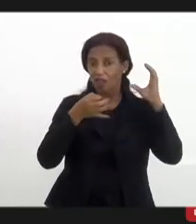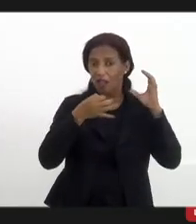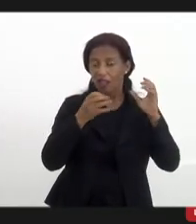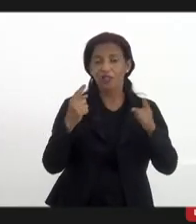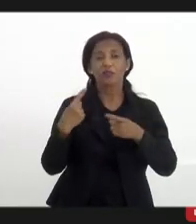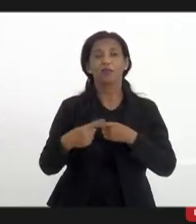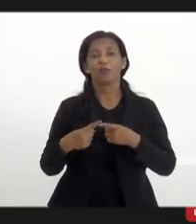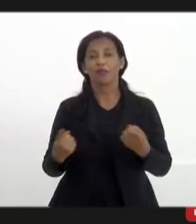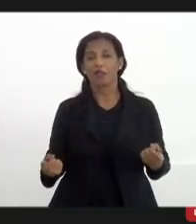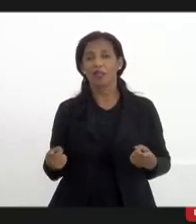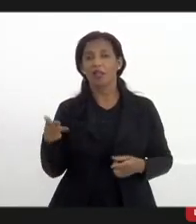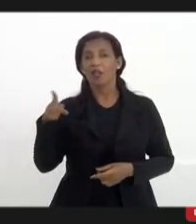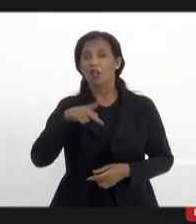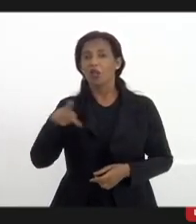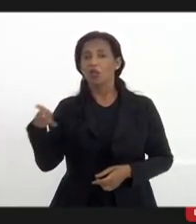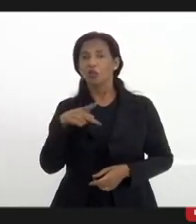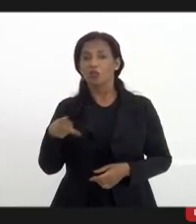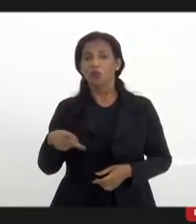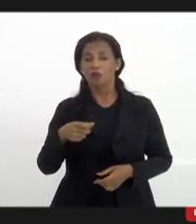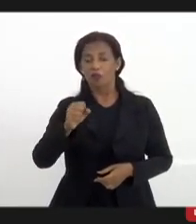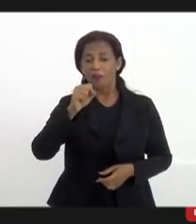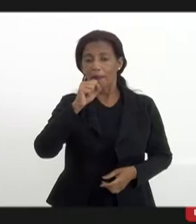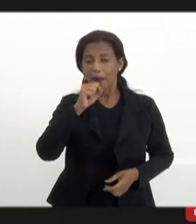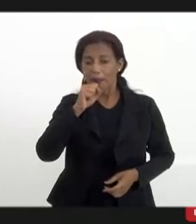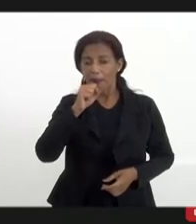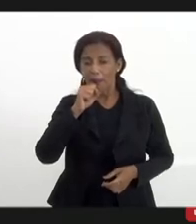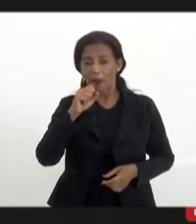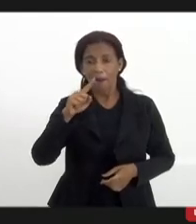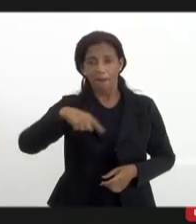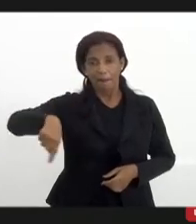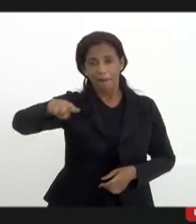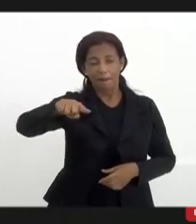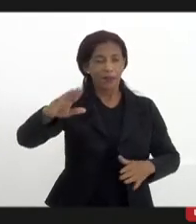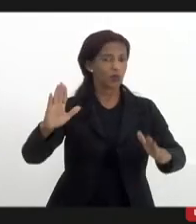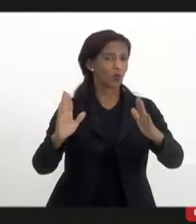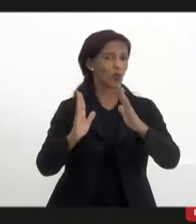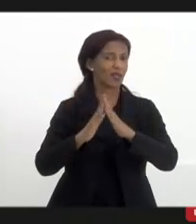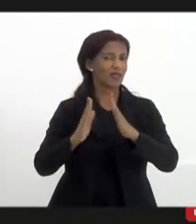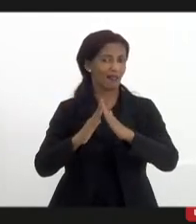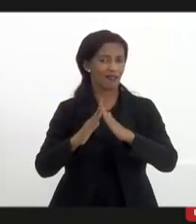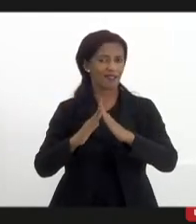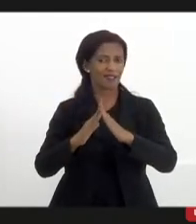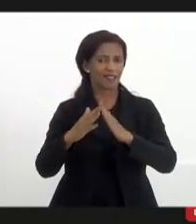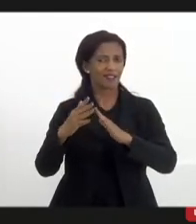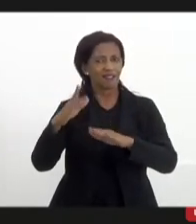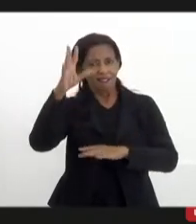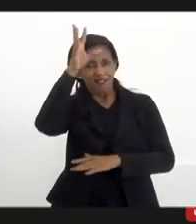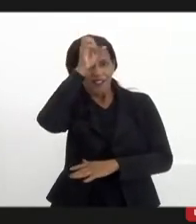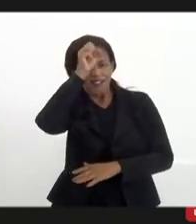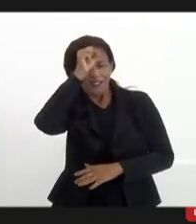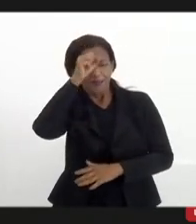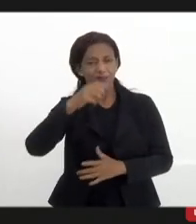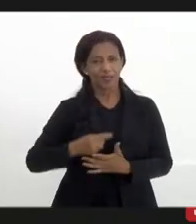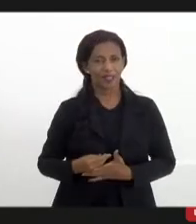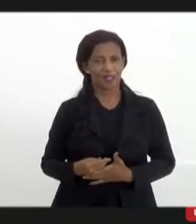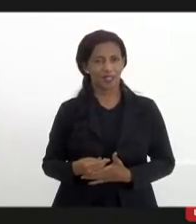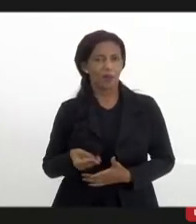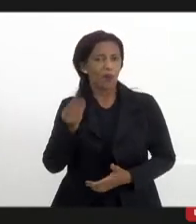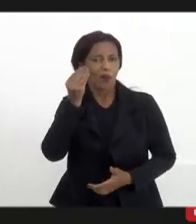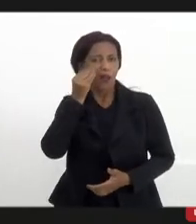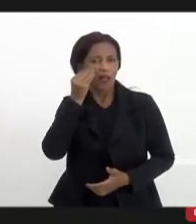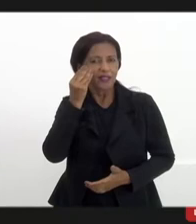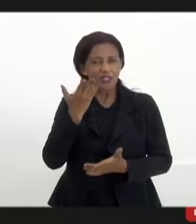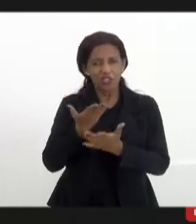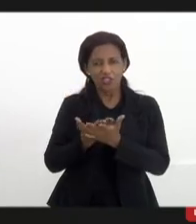as professoras dar a aula para esses alunos que estavam em casa agora a aula voltou presencial estavam em casa podendo assistir